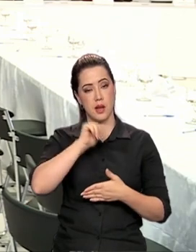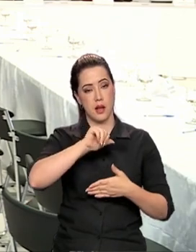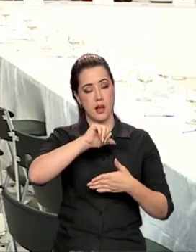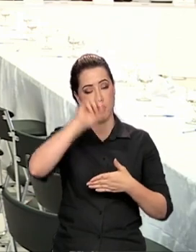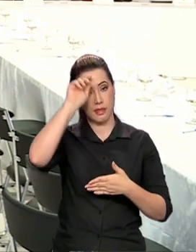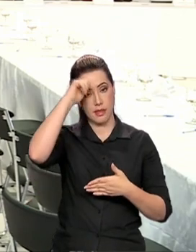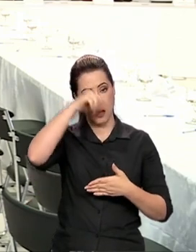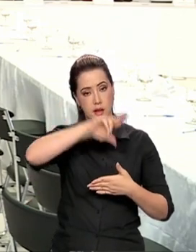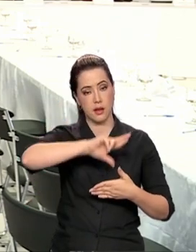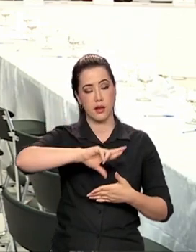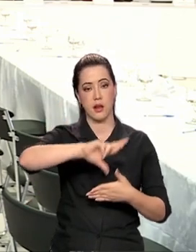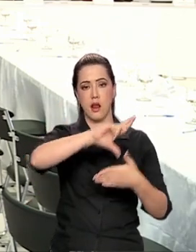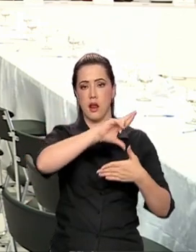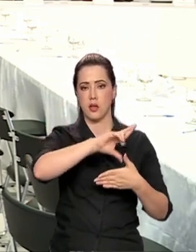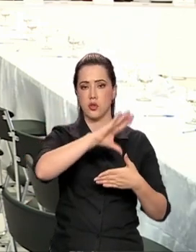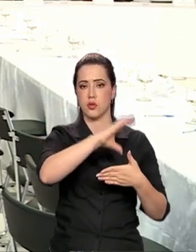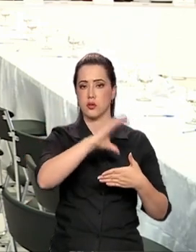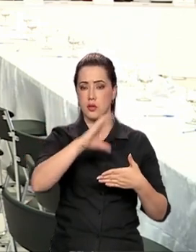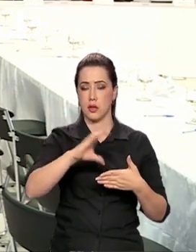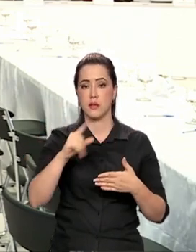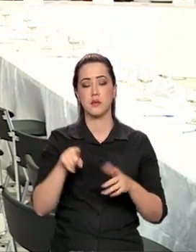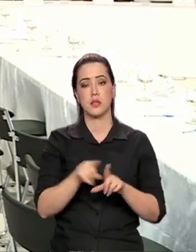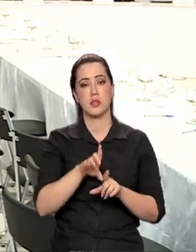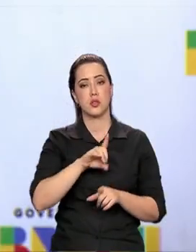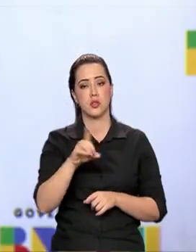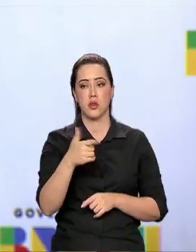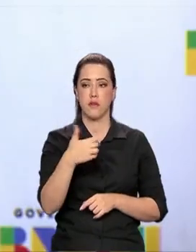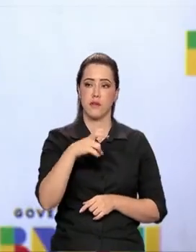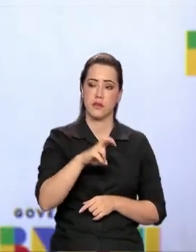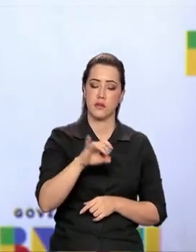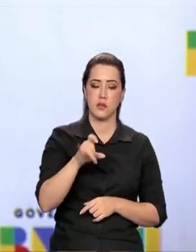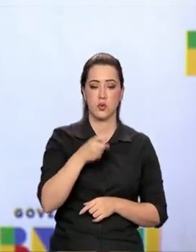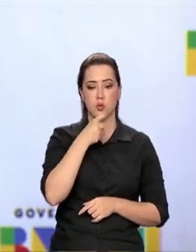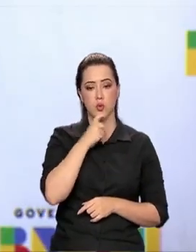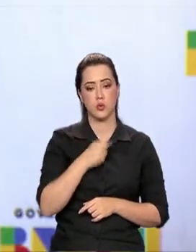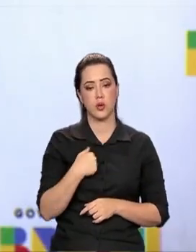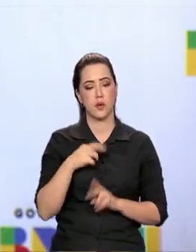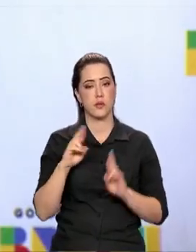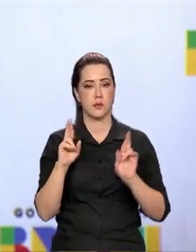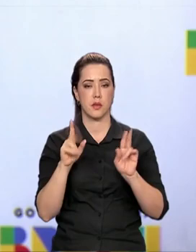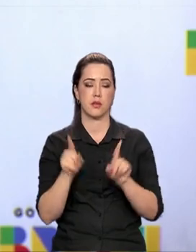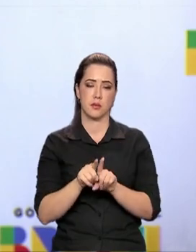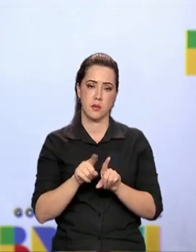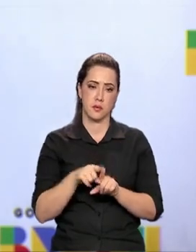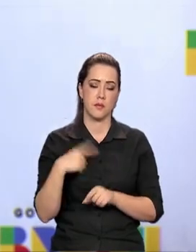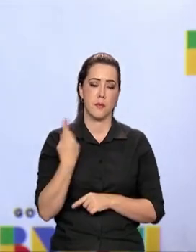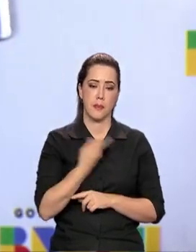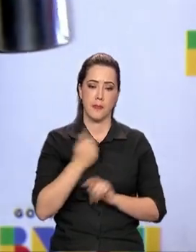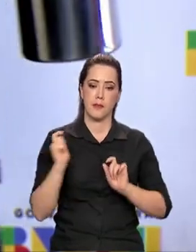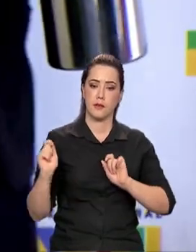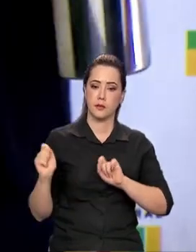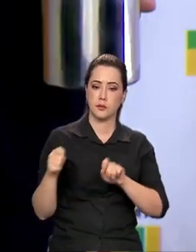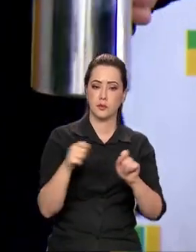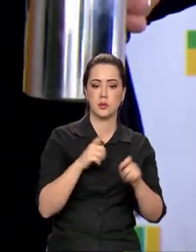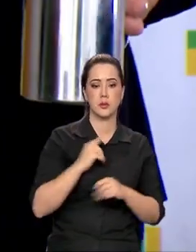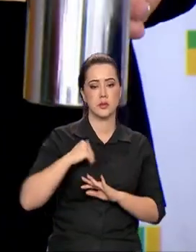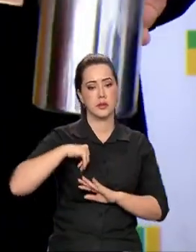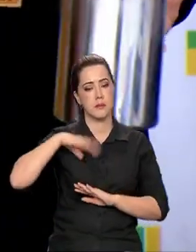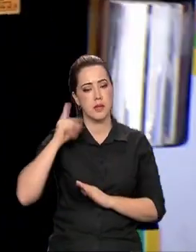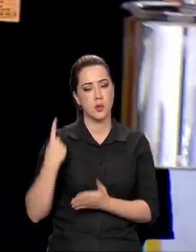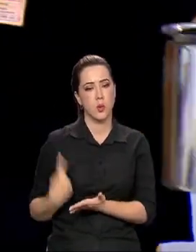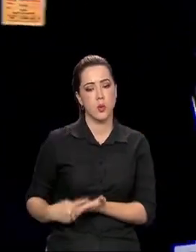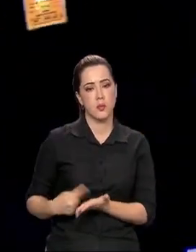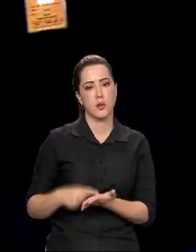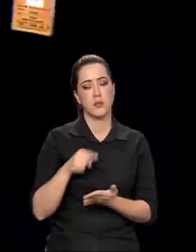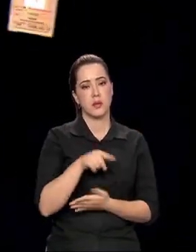e Caribenha, celebrado em 25 de julho. Eu espero que também a gente consiga ter mais acordos como